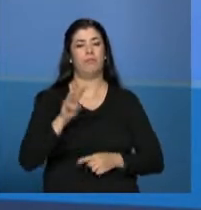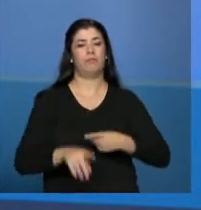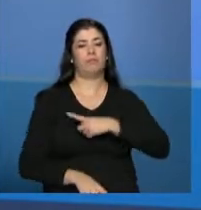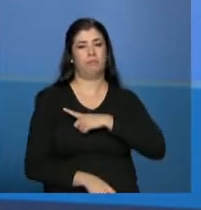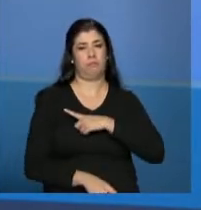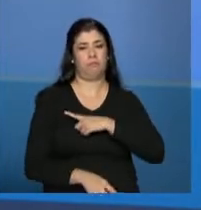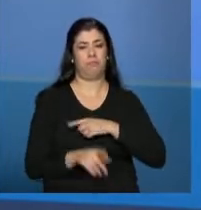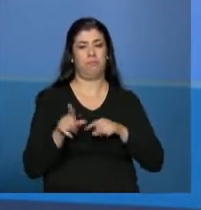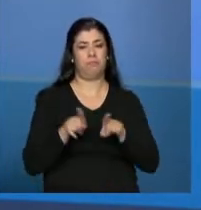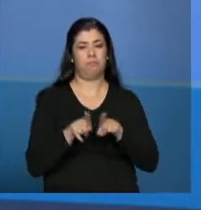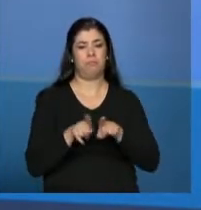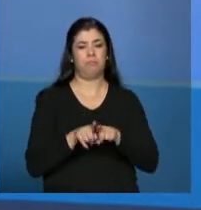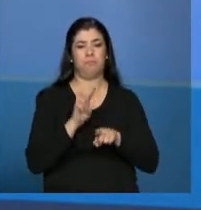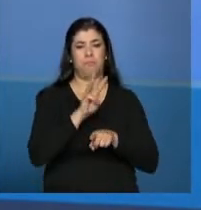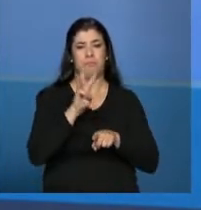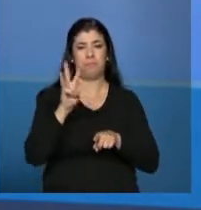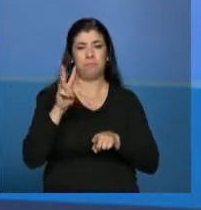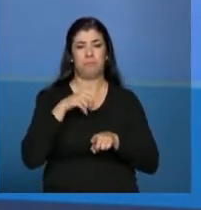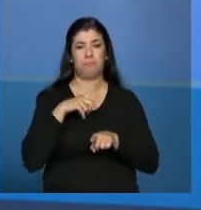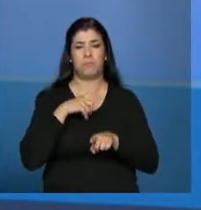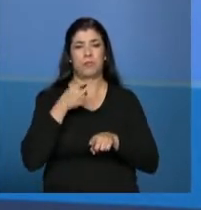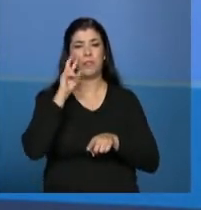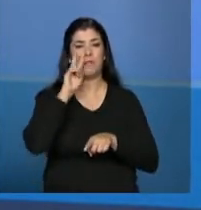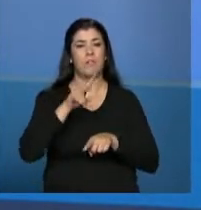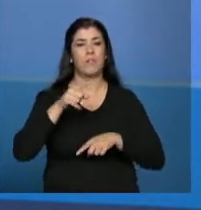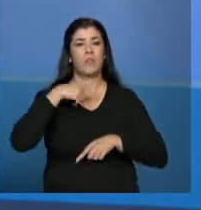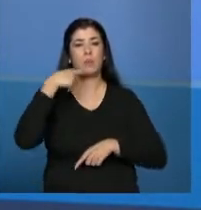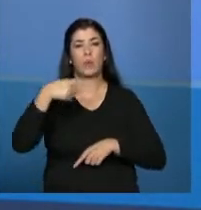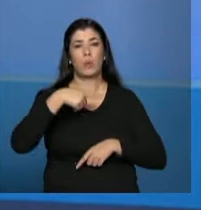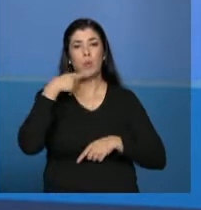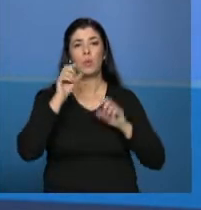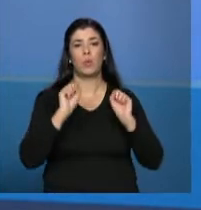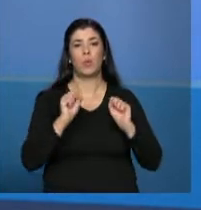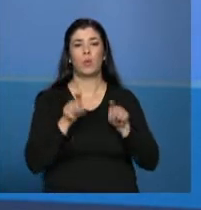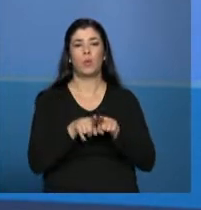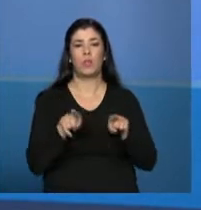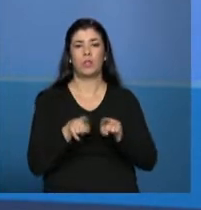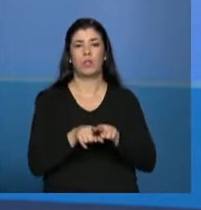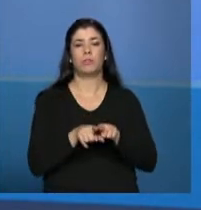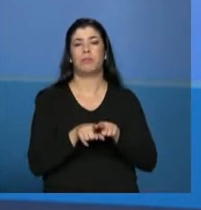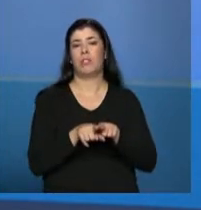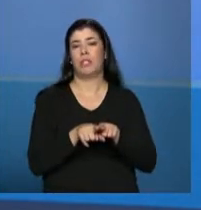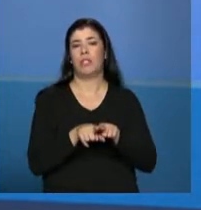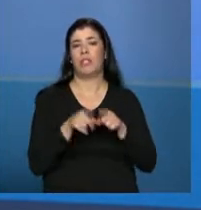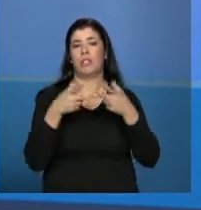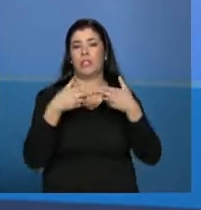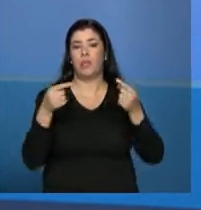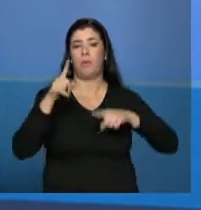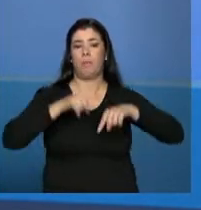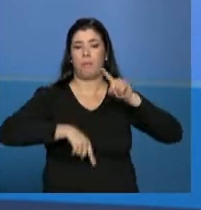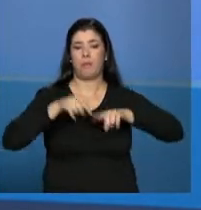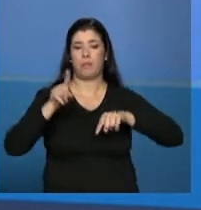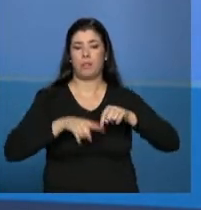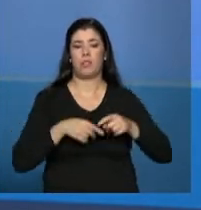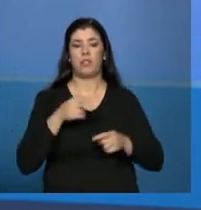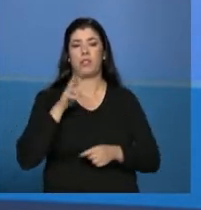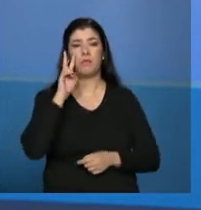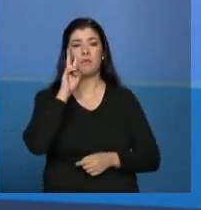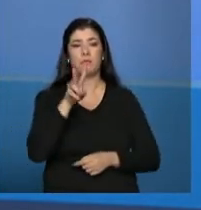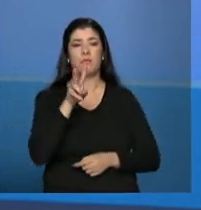Além disso, sempre que nos enviam e-mails com dúvidas, a gente costuma enviar esse material também. Então,